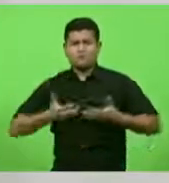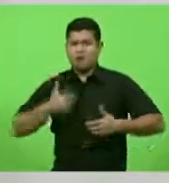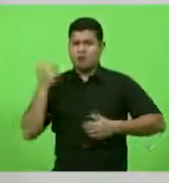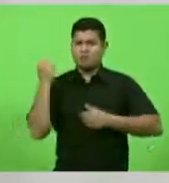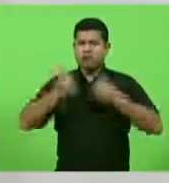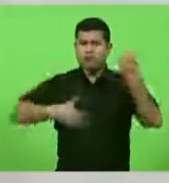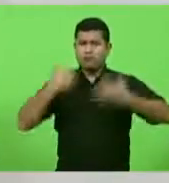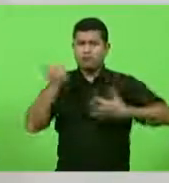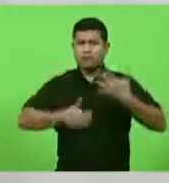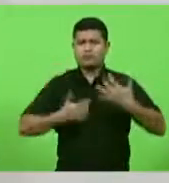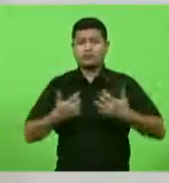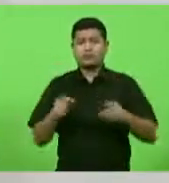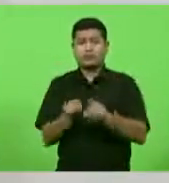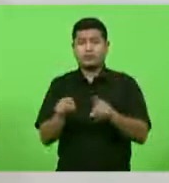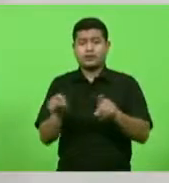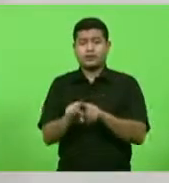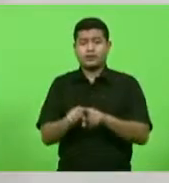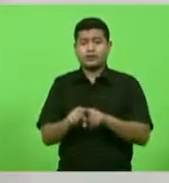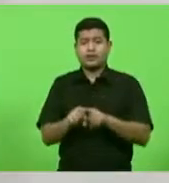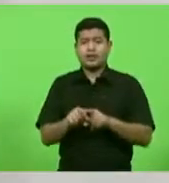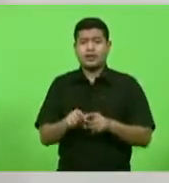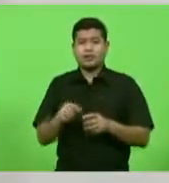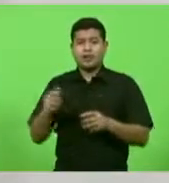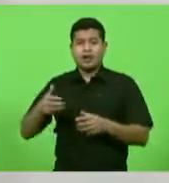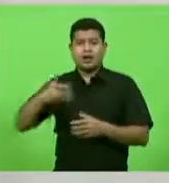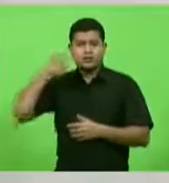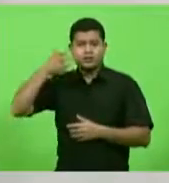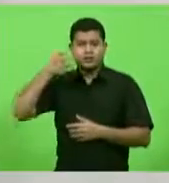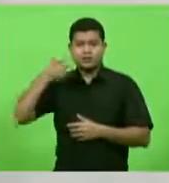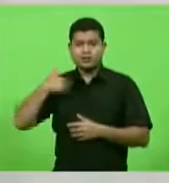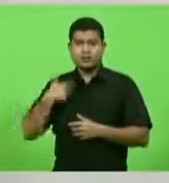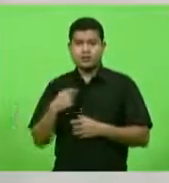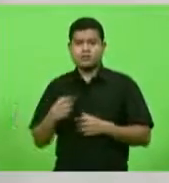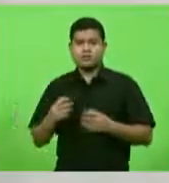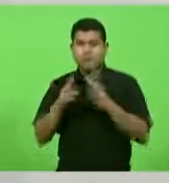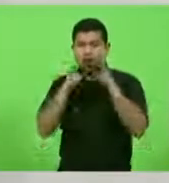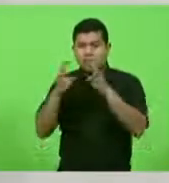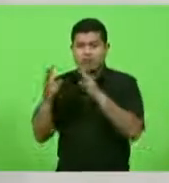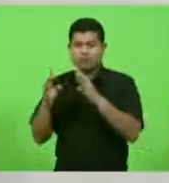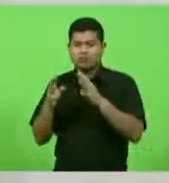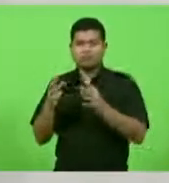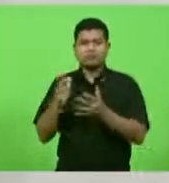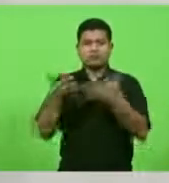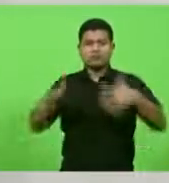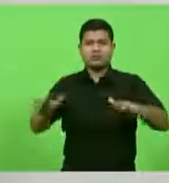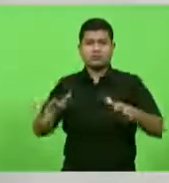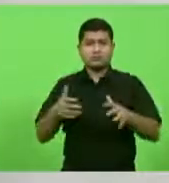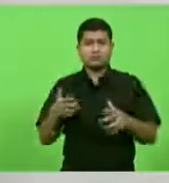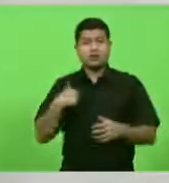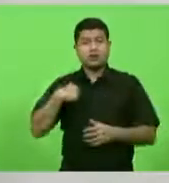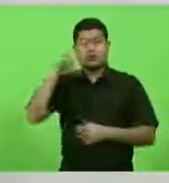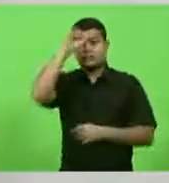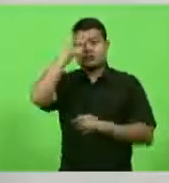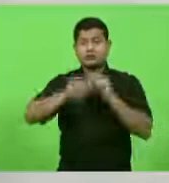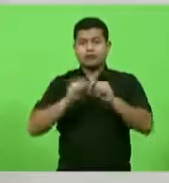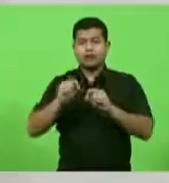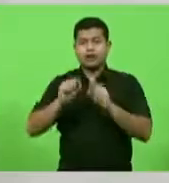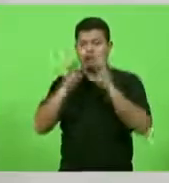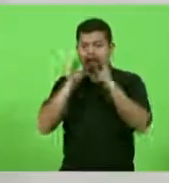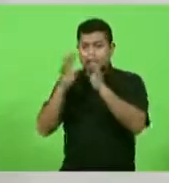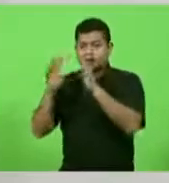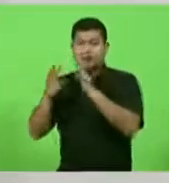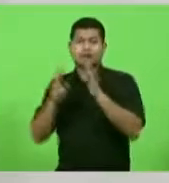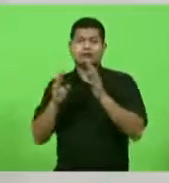pela retórica, mas aprendi que é a escuta atenta e o diálogo como